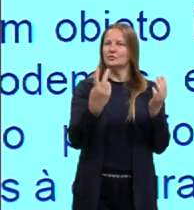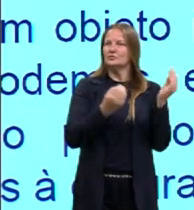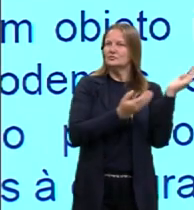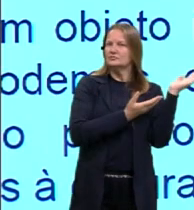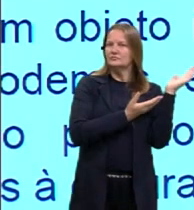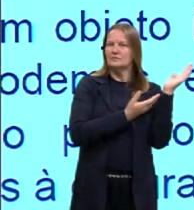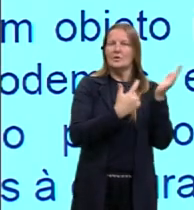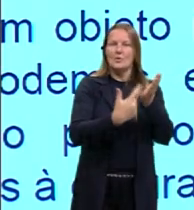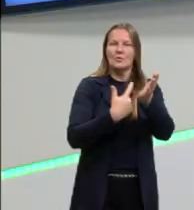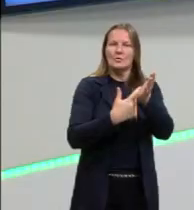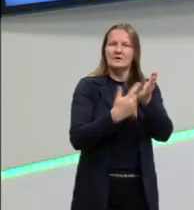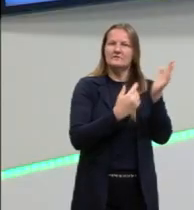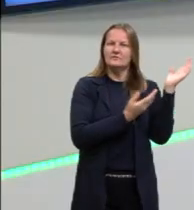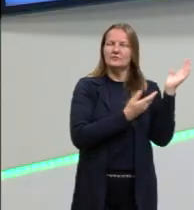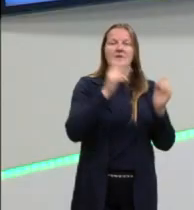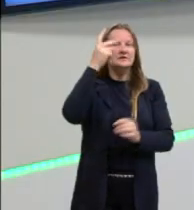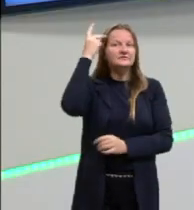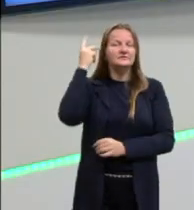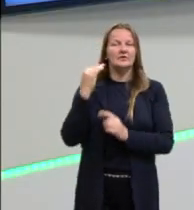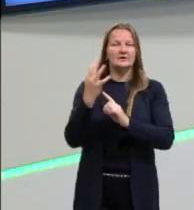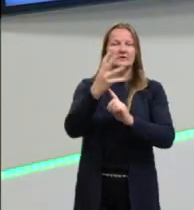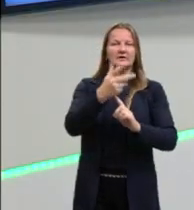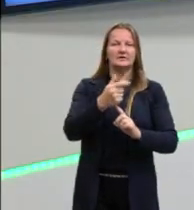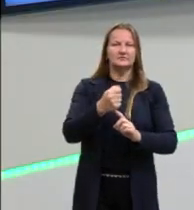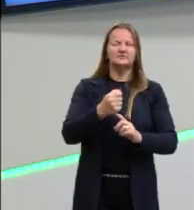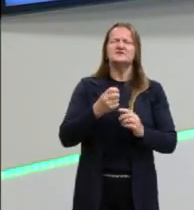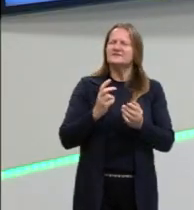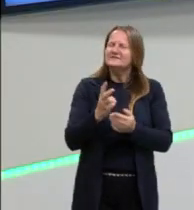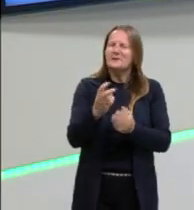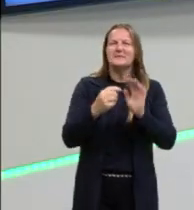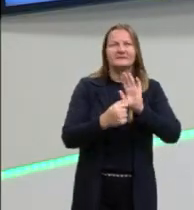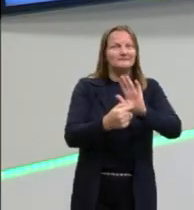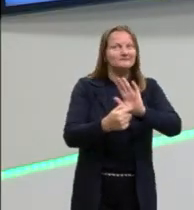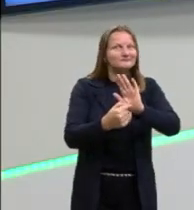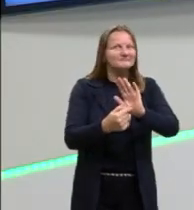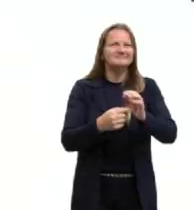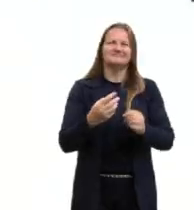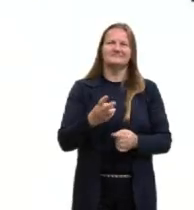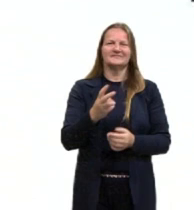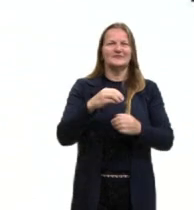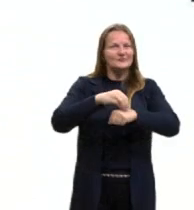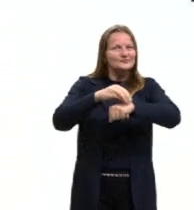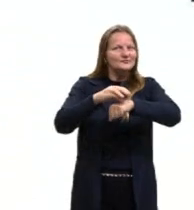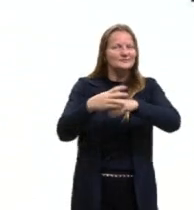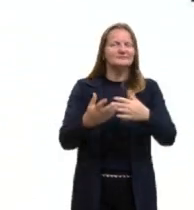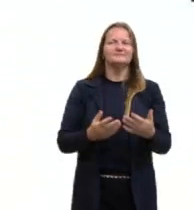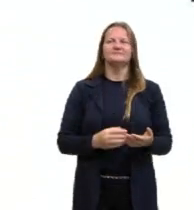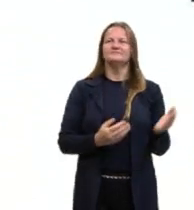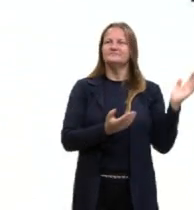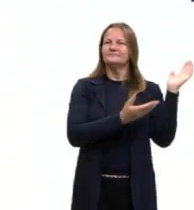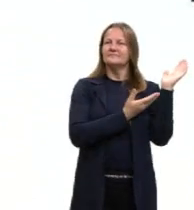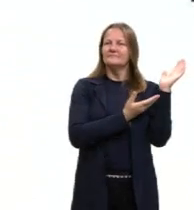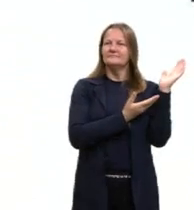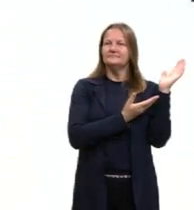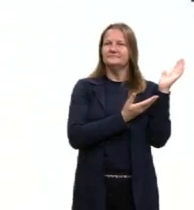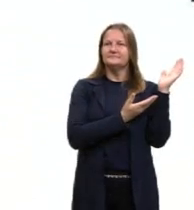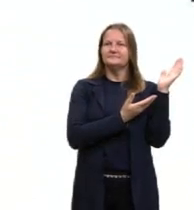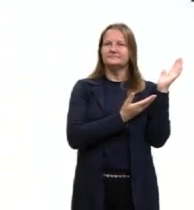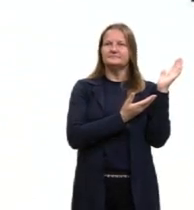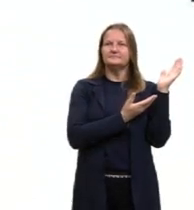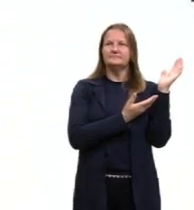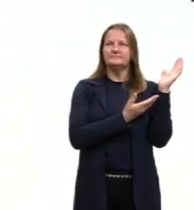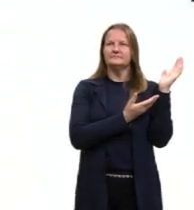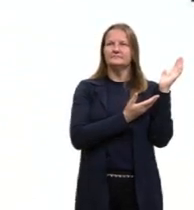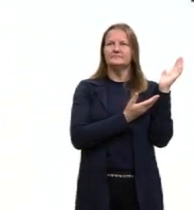livro A História da Arte, da Graça Proença, que eu sempre deixo aqui para vocês como dica. A primeira questão que se coloca em